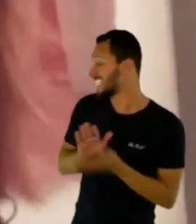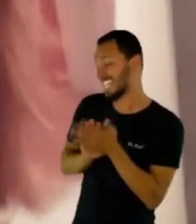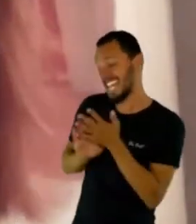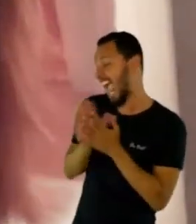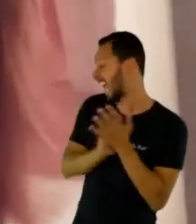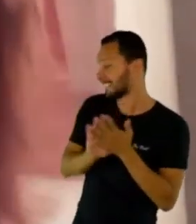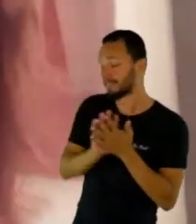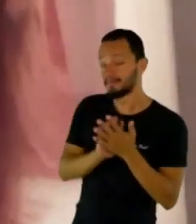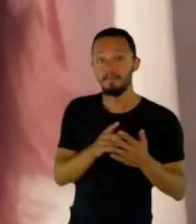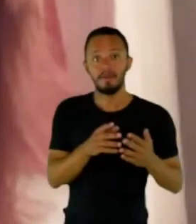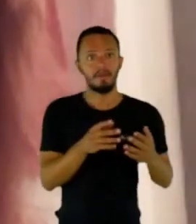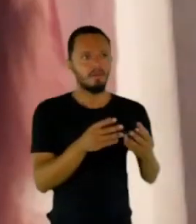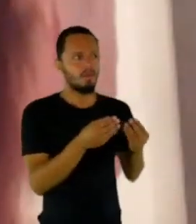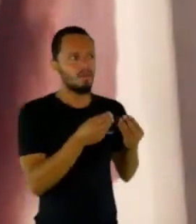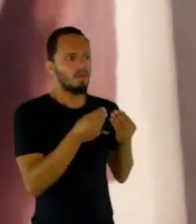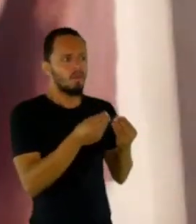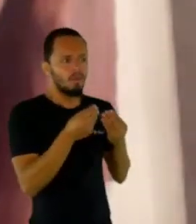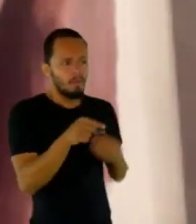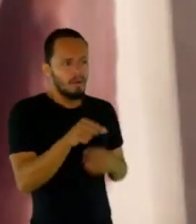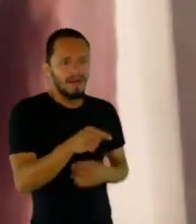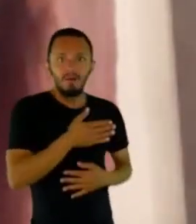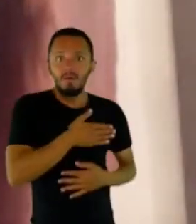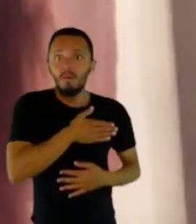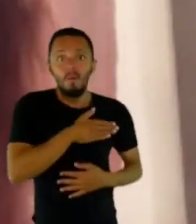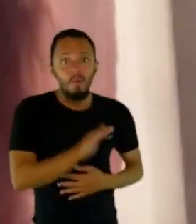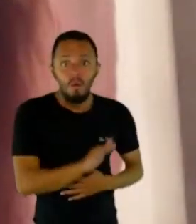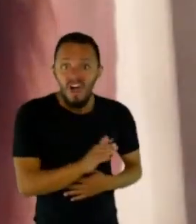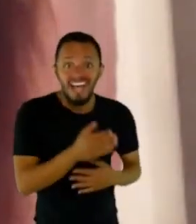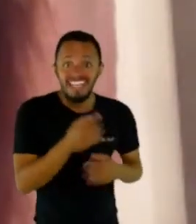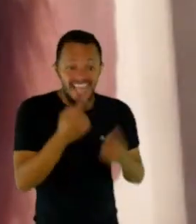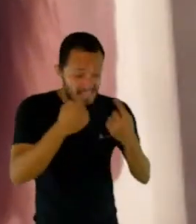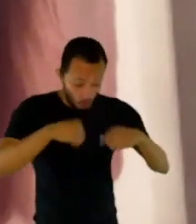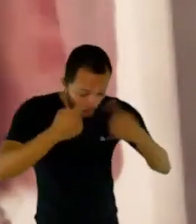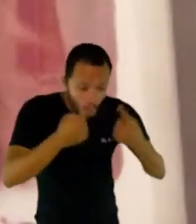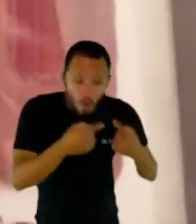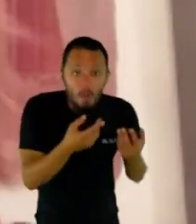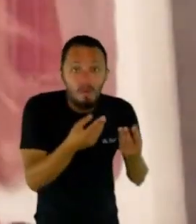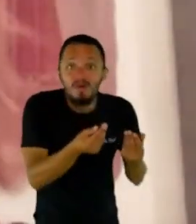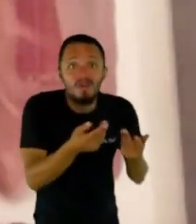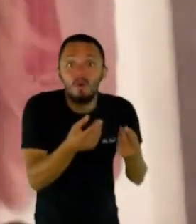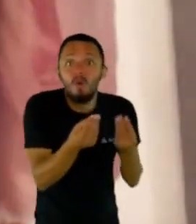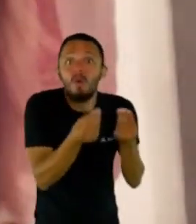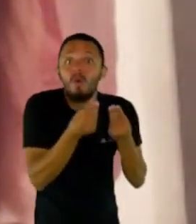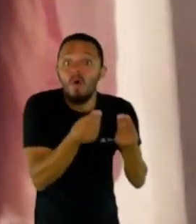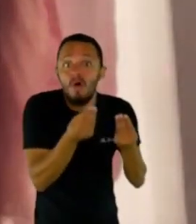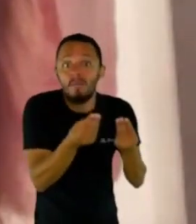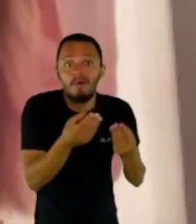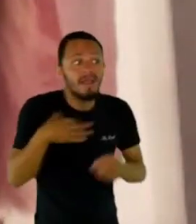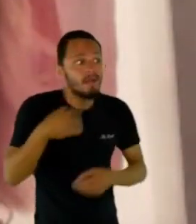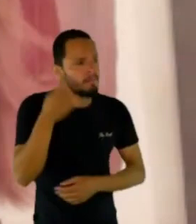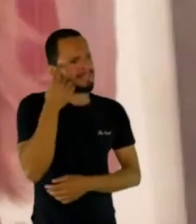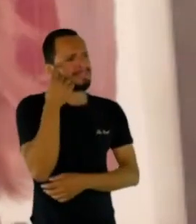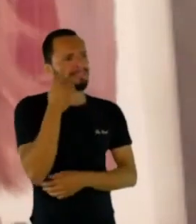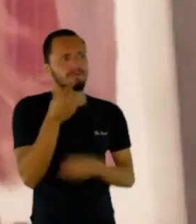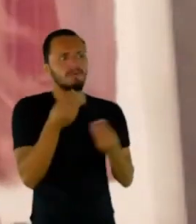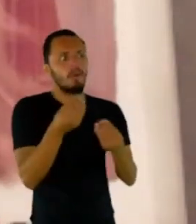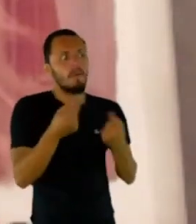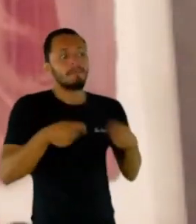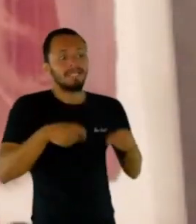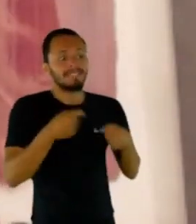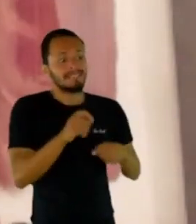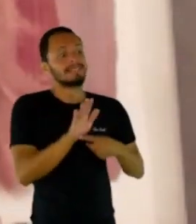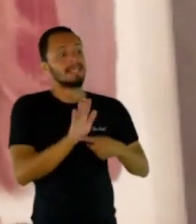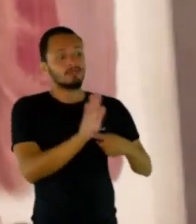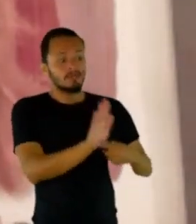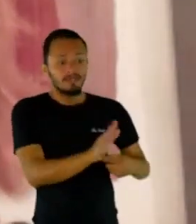Eu me reuni com o Ramiro, né? Que é o cabeleireiro. E o Rui Viana, que é o fotógrafo. Falei, gente, vamos fazer alguma coisa? Eles